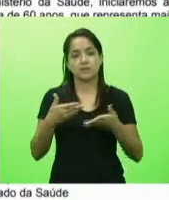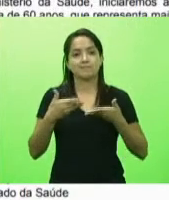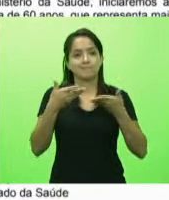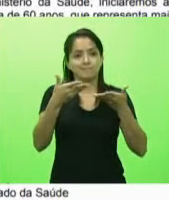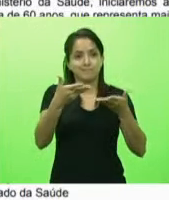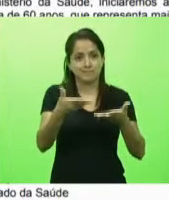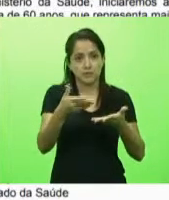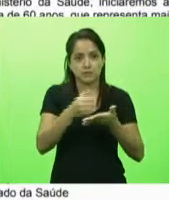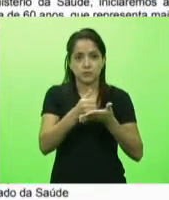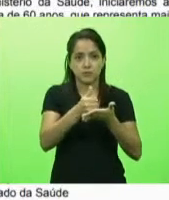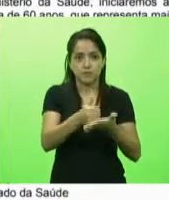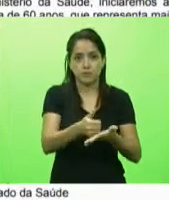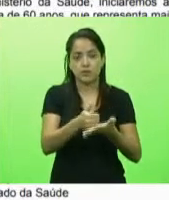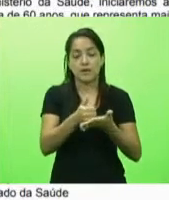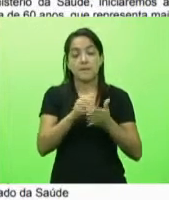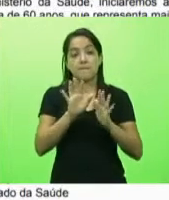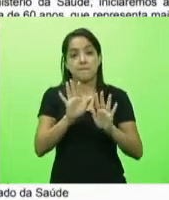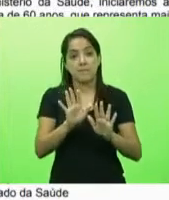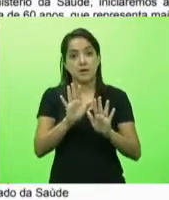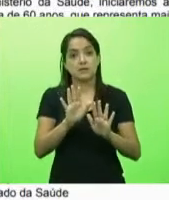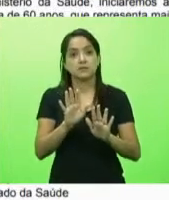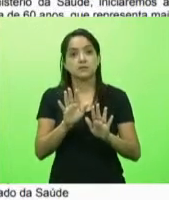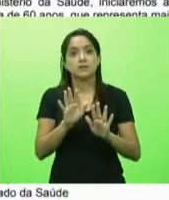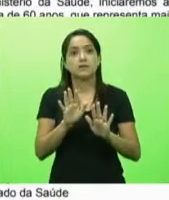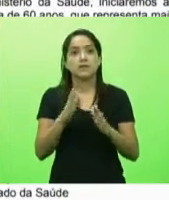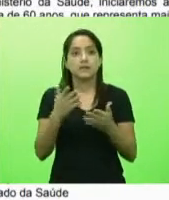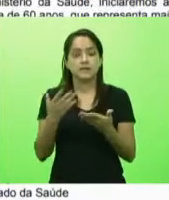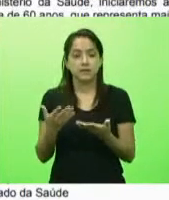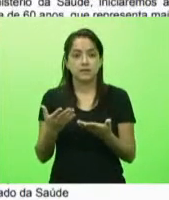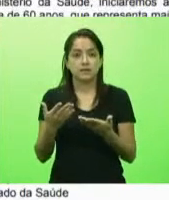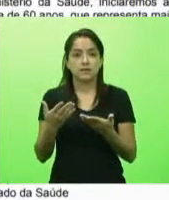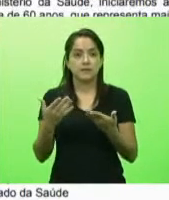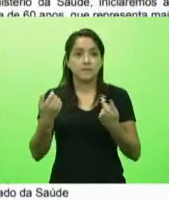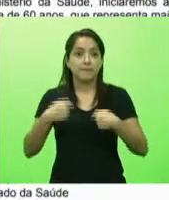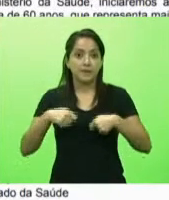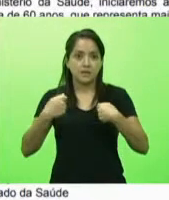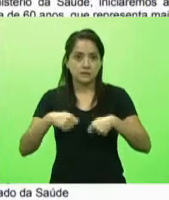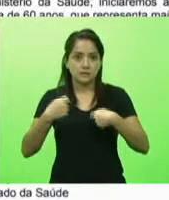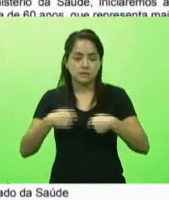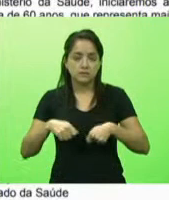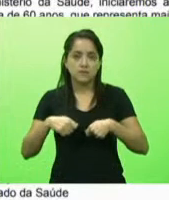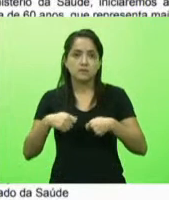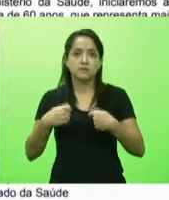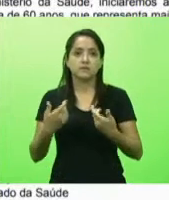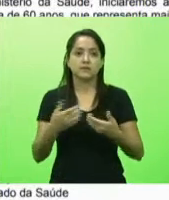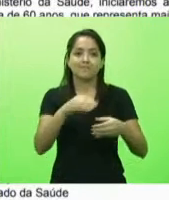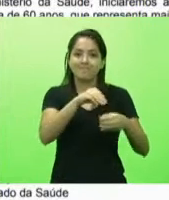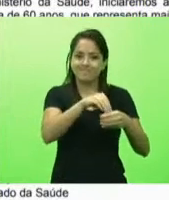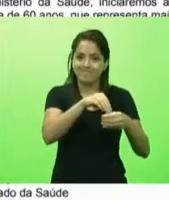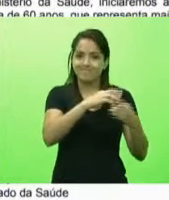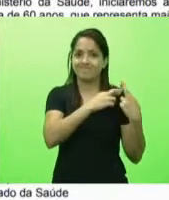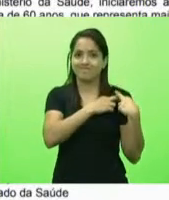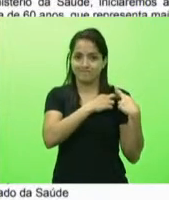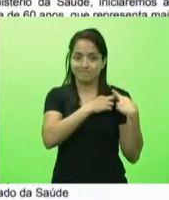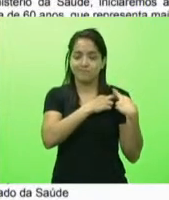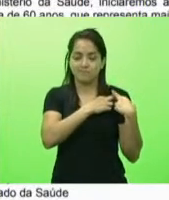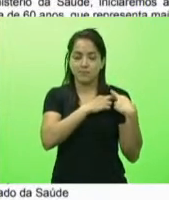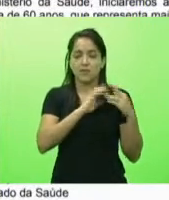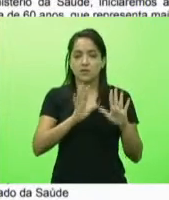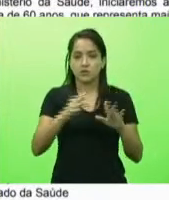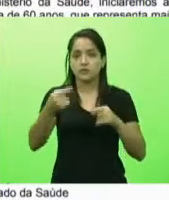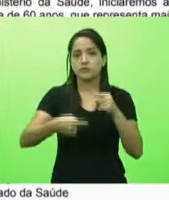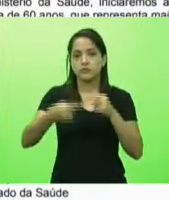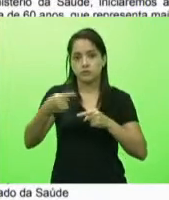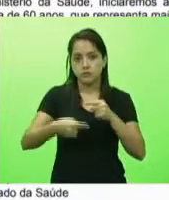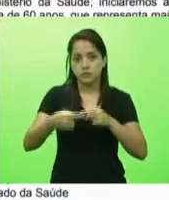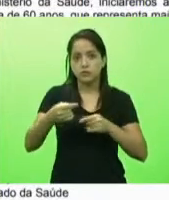mas reforçando que essa é uma atribuição que ela tem que vir doente municipal a gente tem discutido muito com as cirurgias regionais